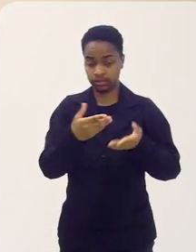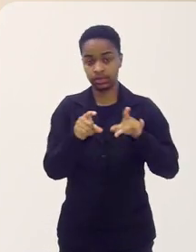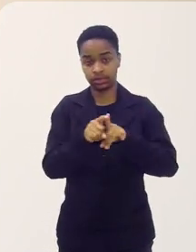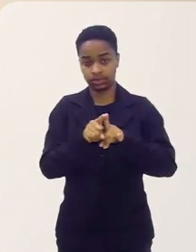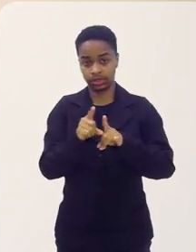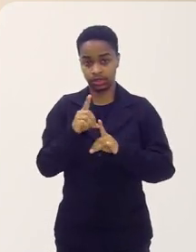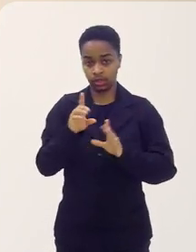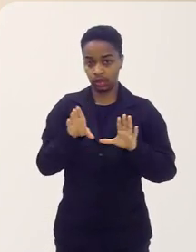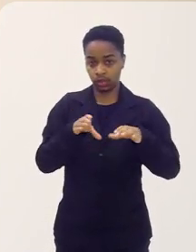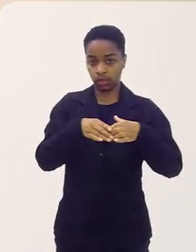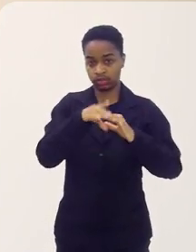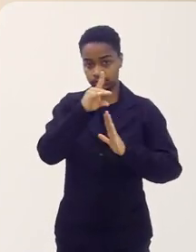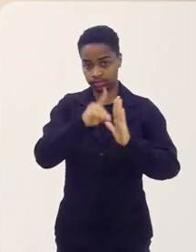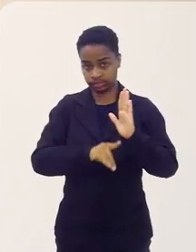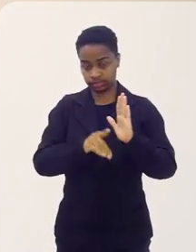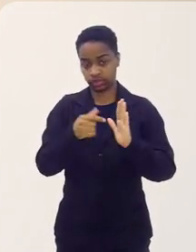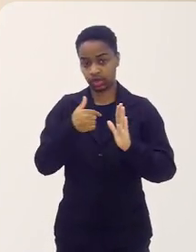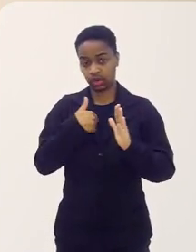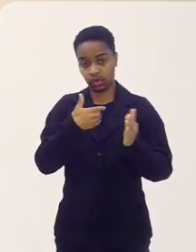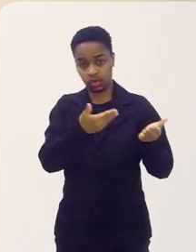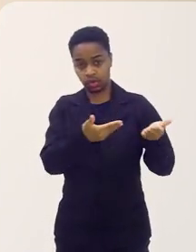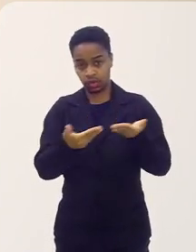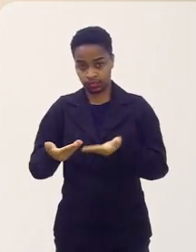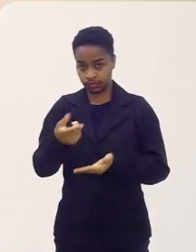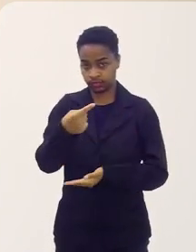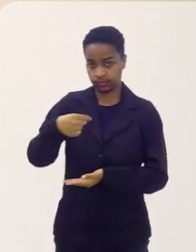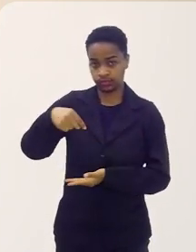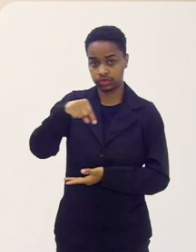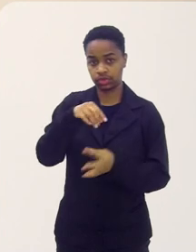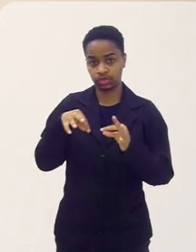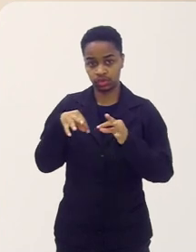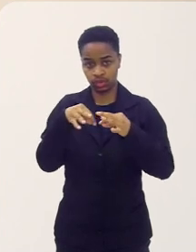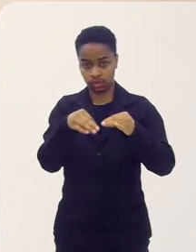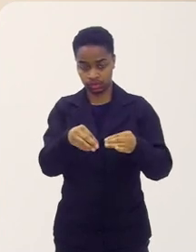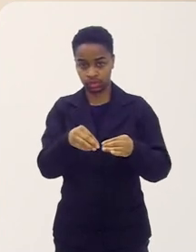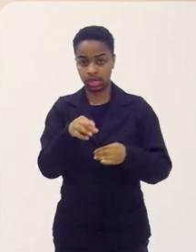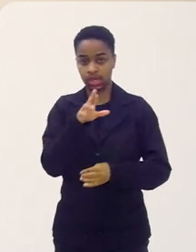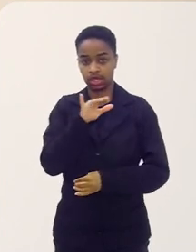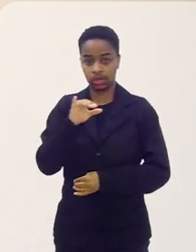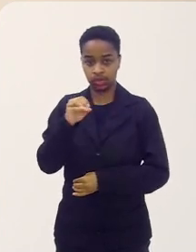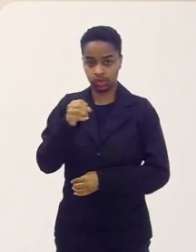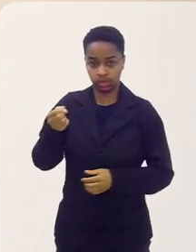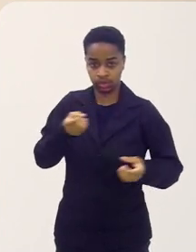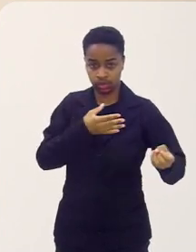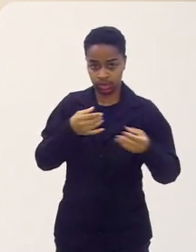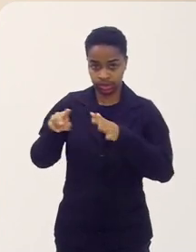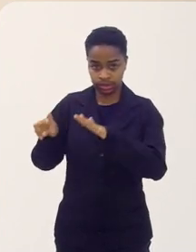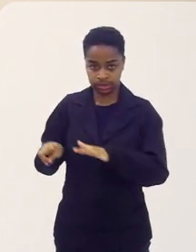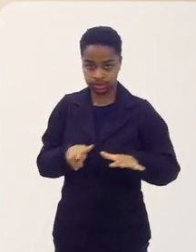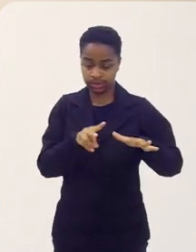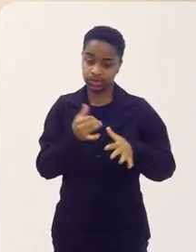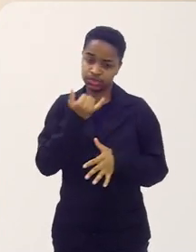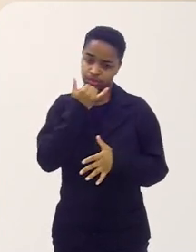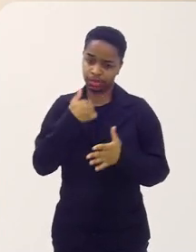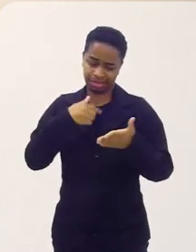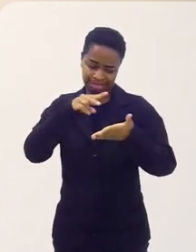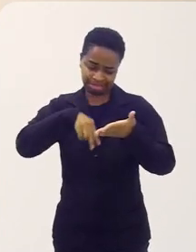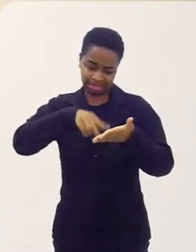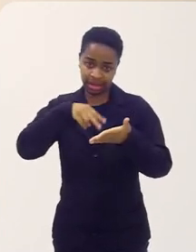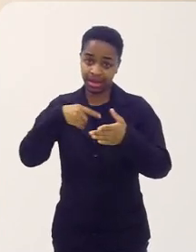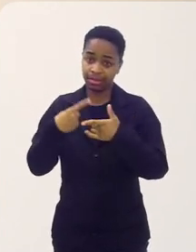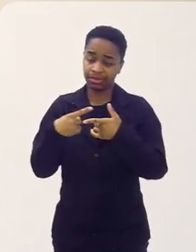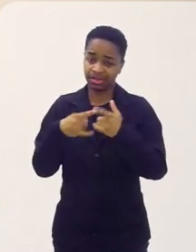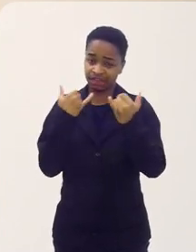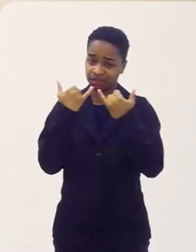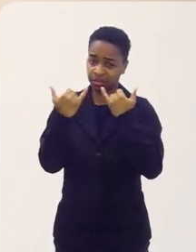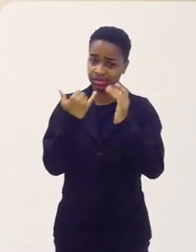através da nossa diretoria, eu faço um convite aqui a todos, na Rio Inovation Week, que teremos aqui, perdoem minha colinha